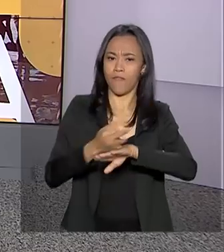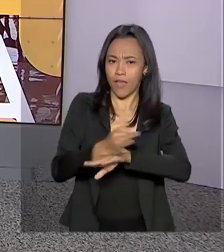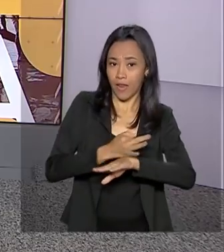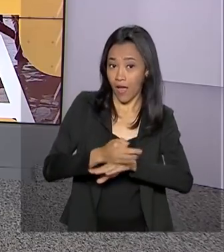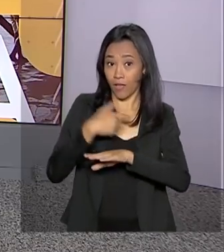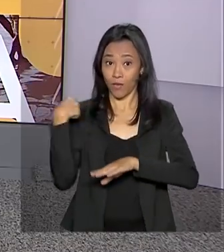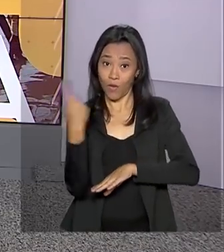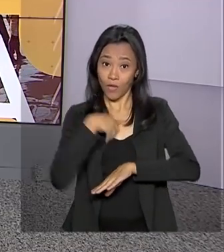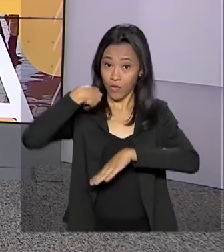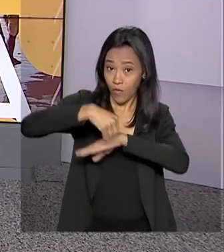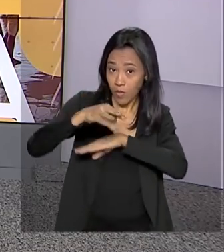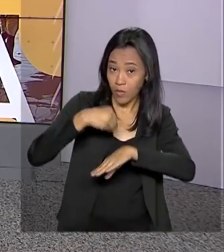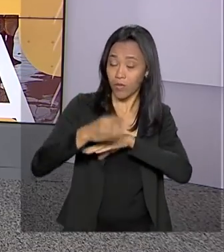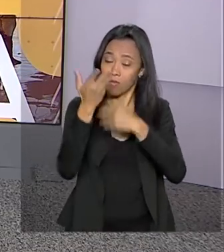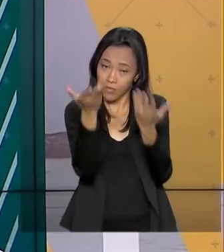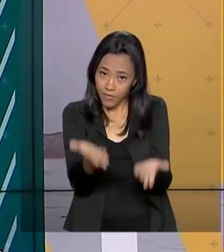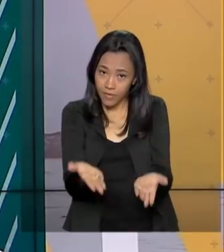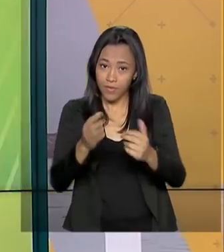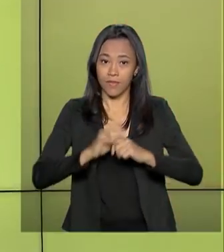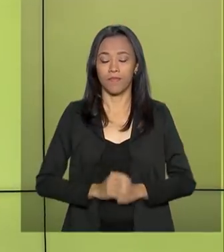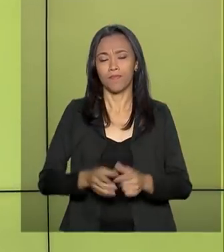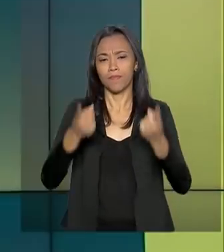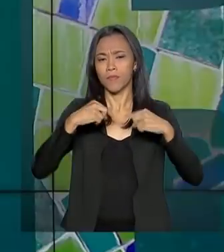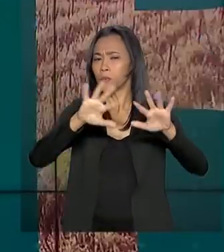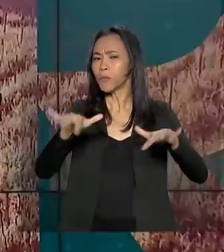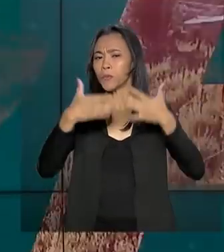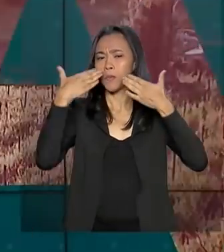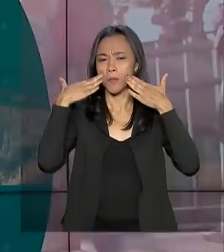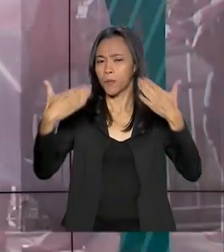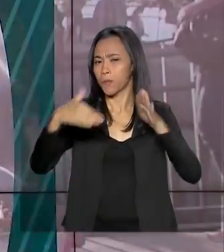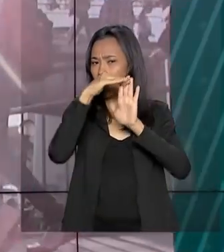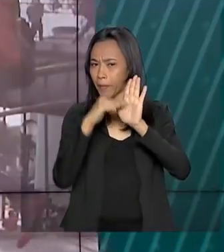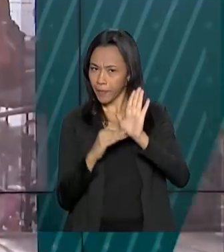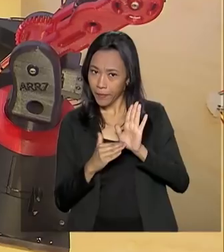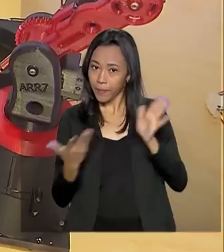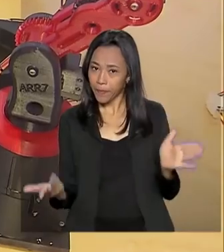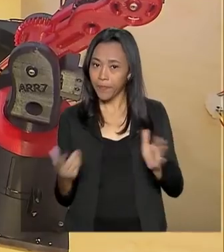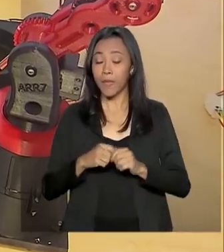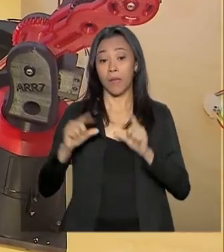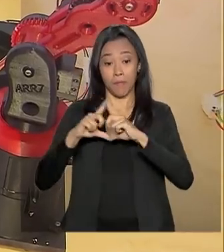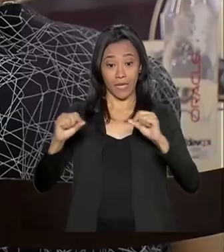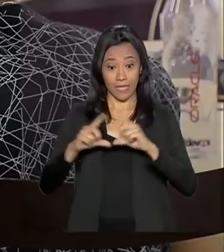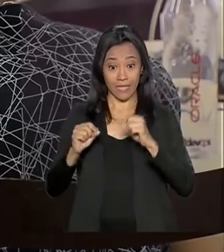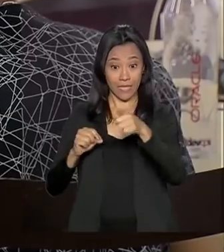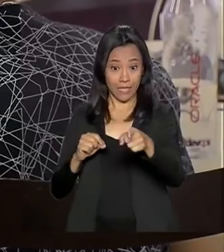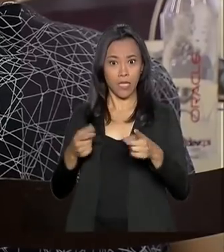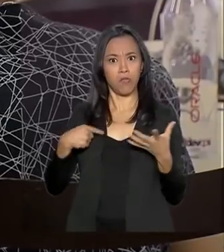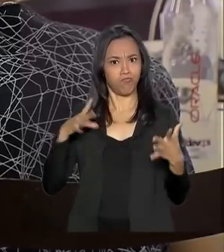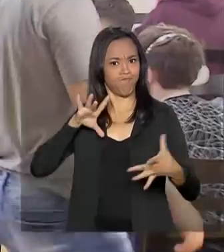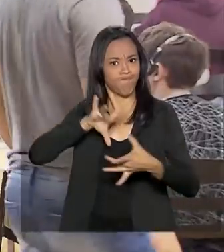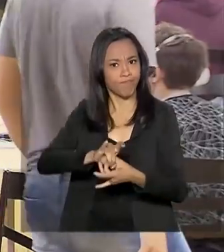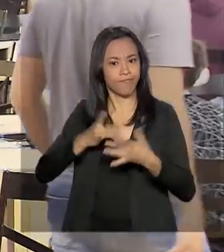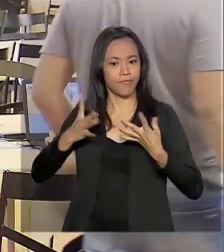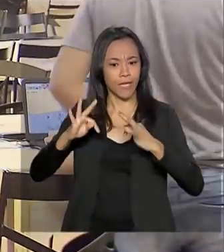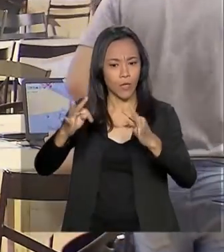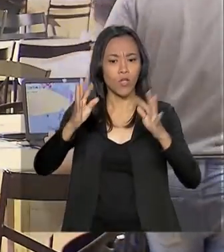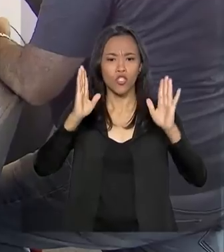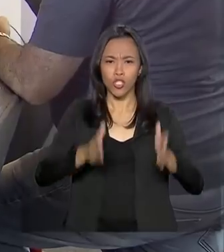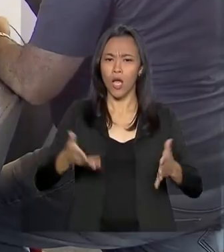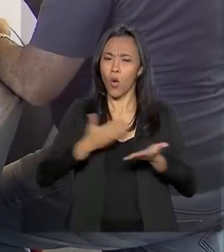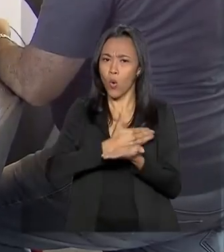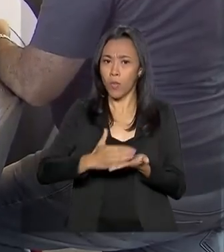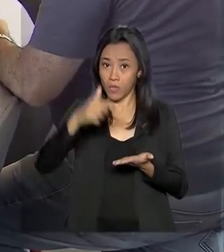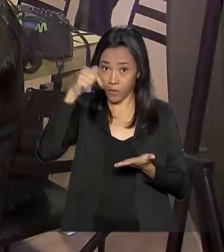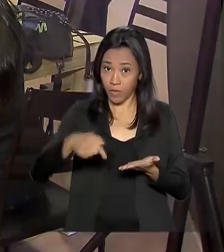com muita informação e serviço pra você. Confira os destaques desta edição. Brasília totalmente conectada. Começou na capital